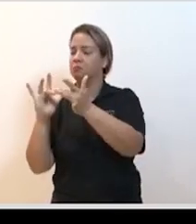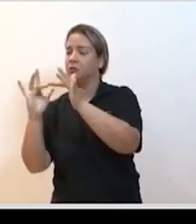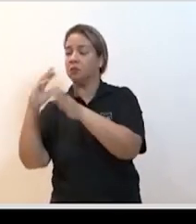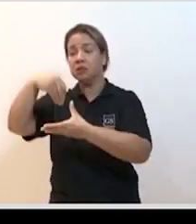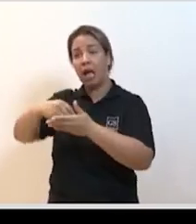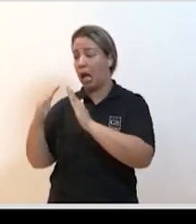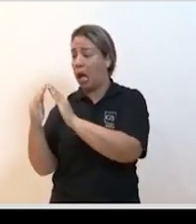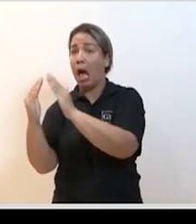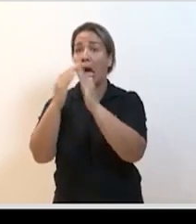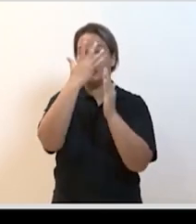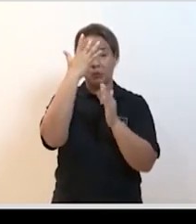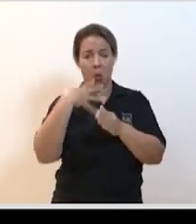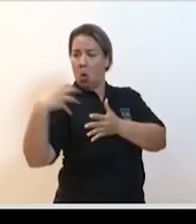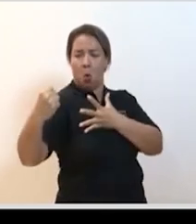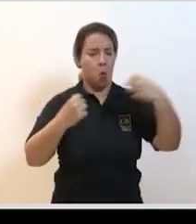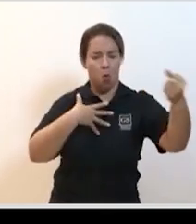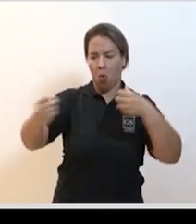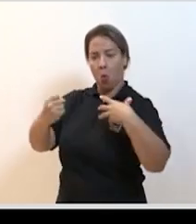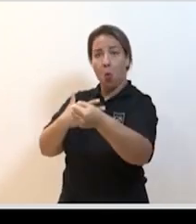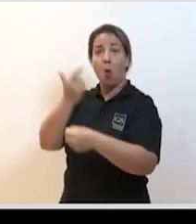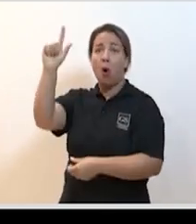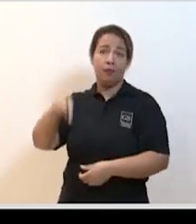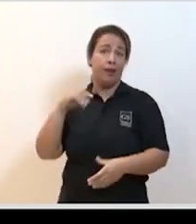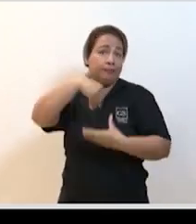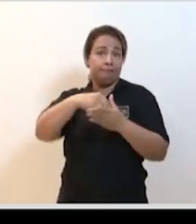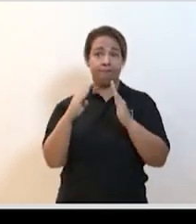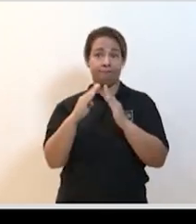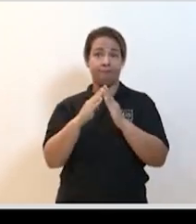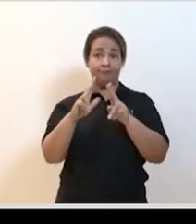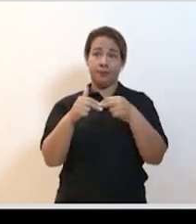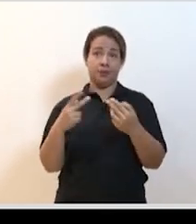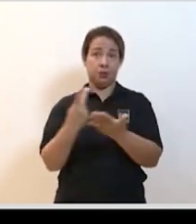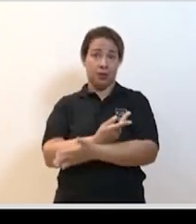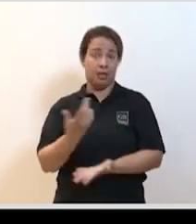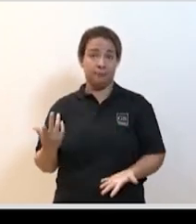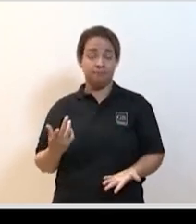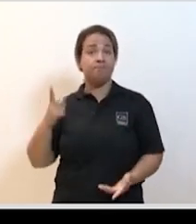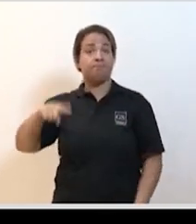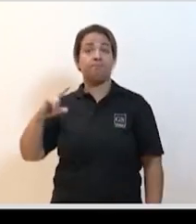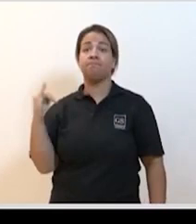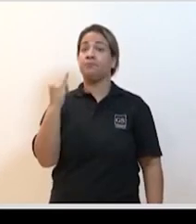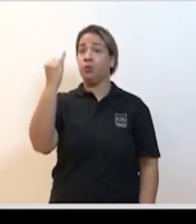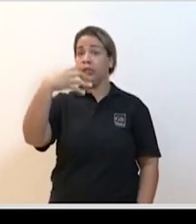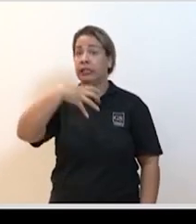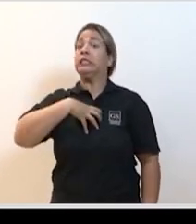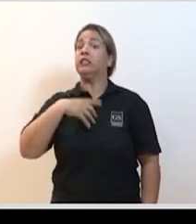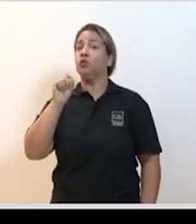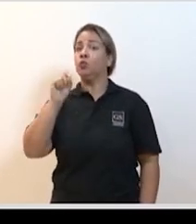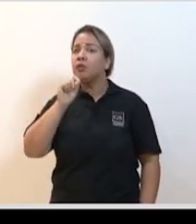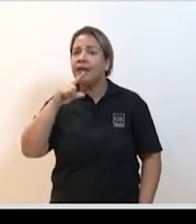da mesma pessoa para outra pessoa dentro da casa porque isso se dá dessa forma é muito mais importante ou impactante